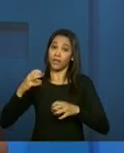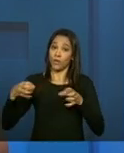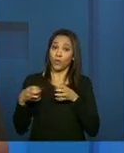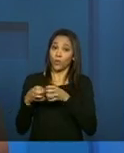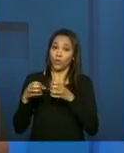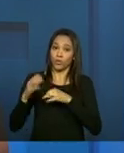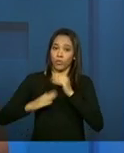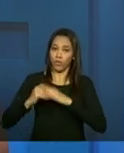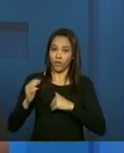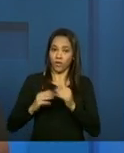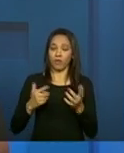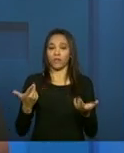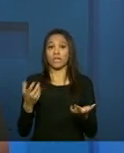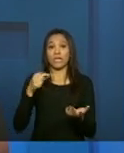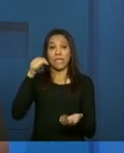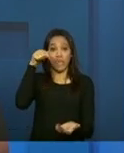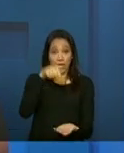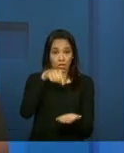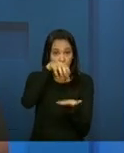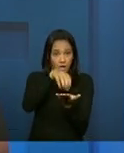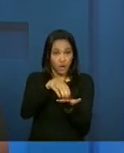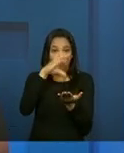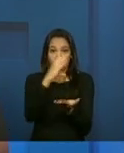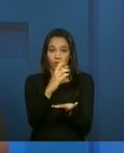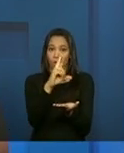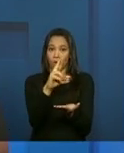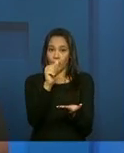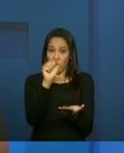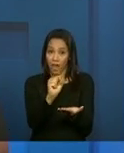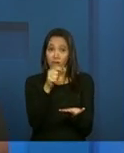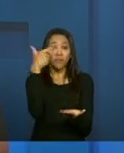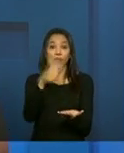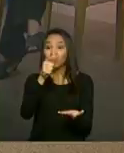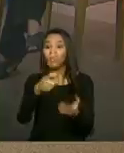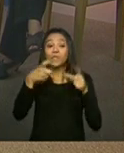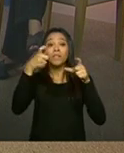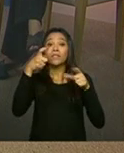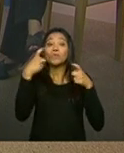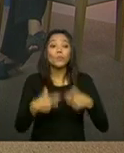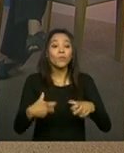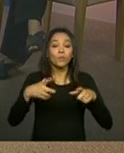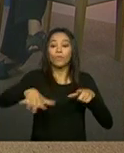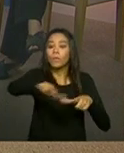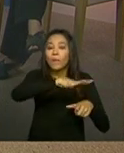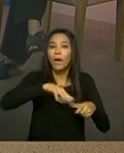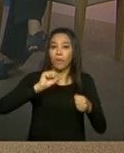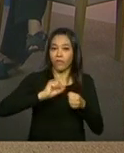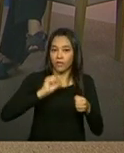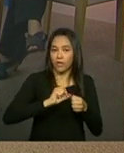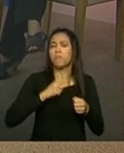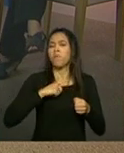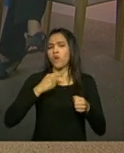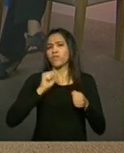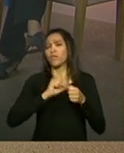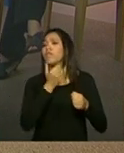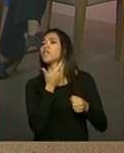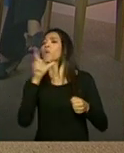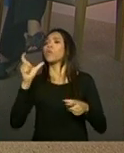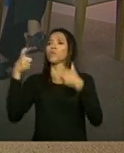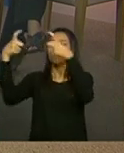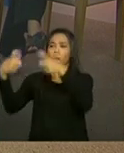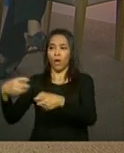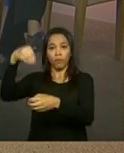No caso do CRAS não conter esse espaço, pode ser também executado em outros serviços públicos